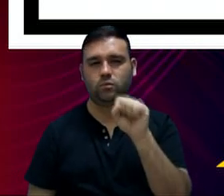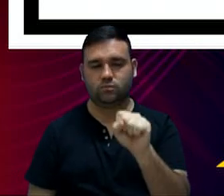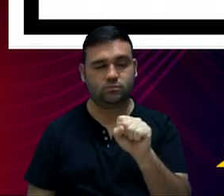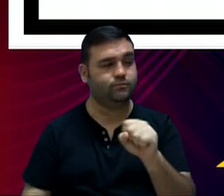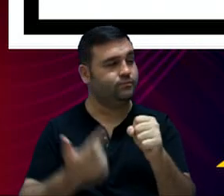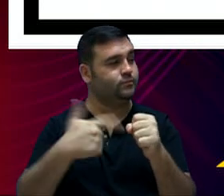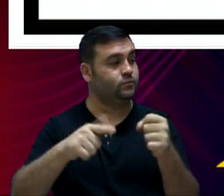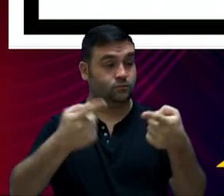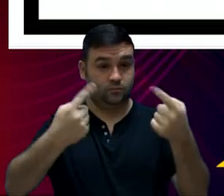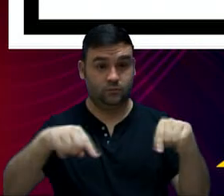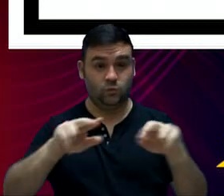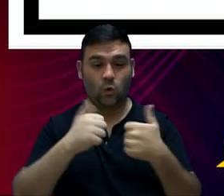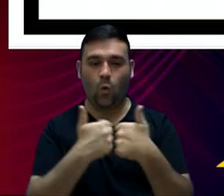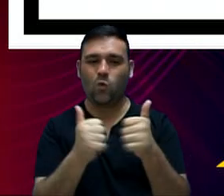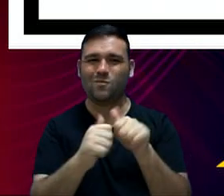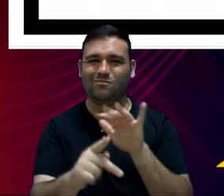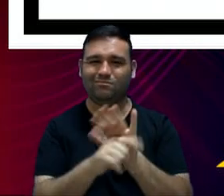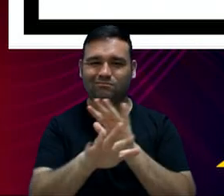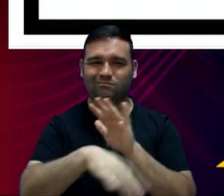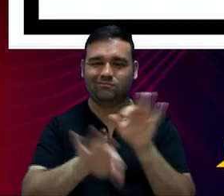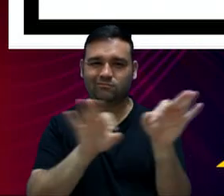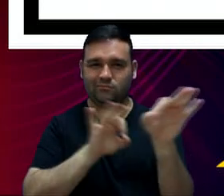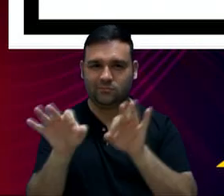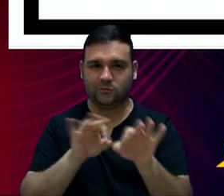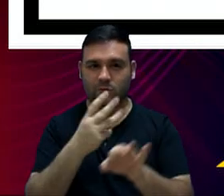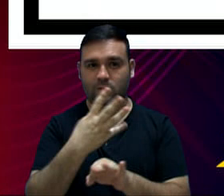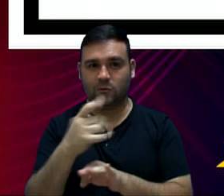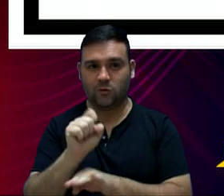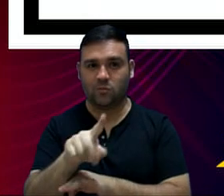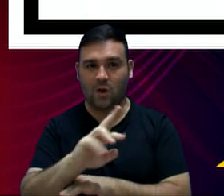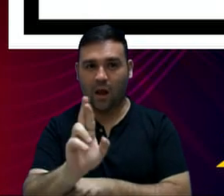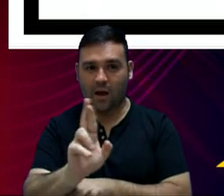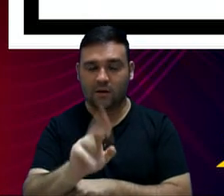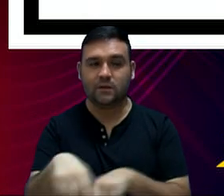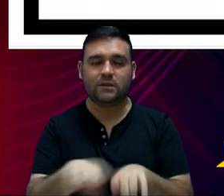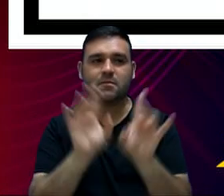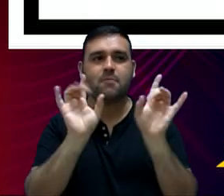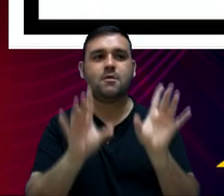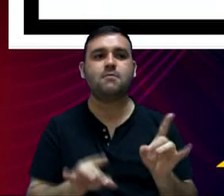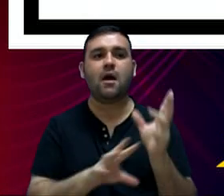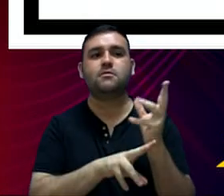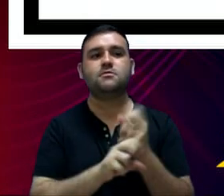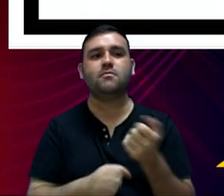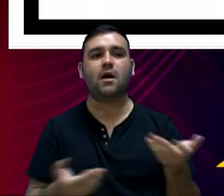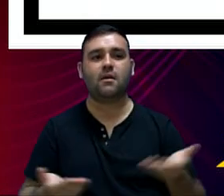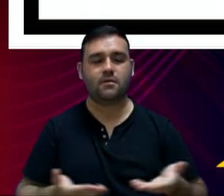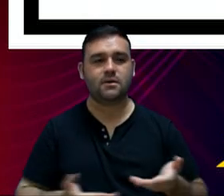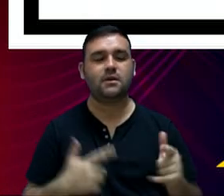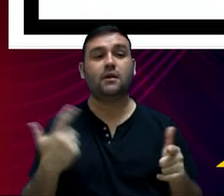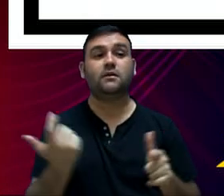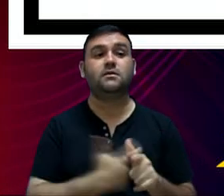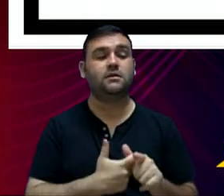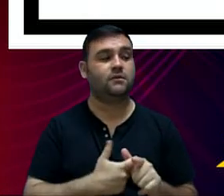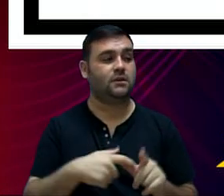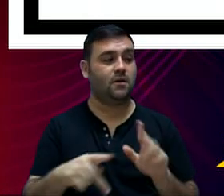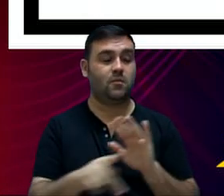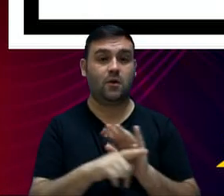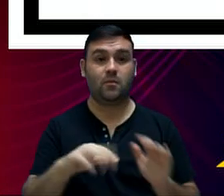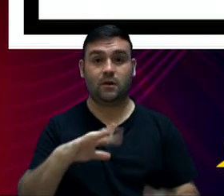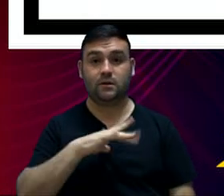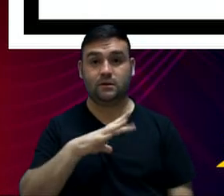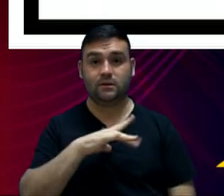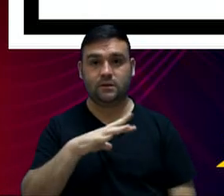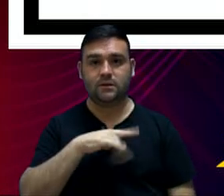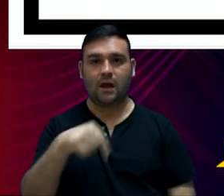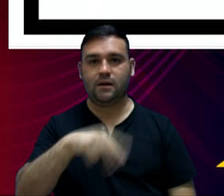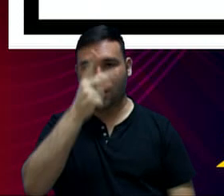A URBIS com uma dívida de R$.000.000,00. Consolidando, então, uma dívida do município, ou